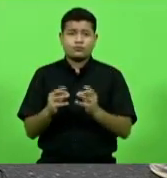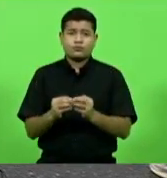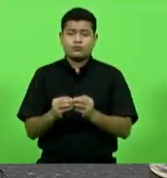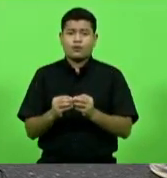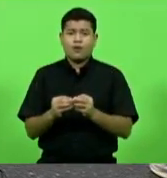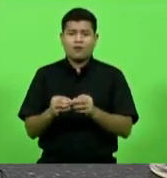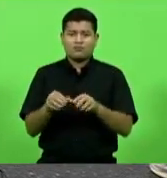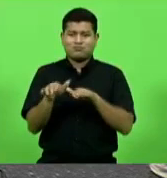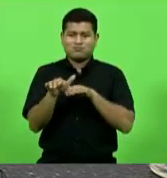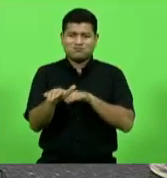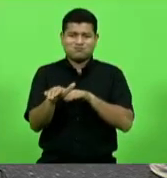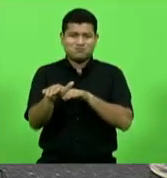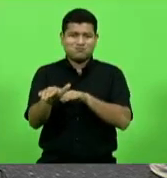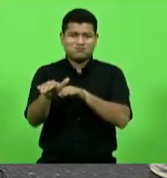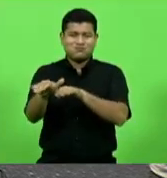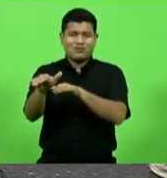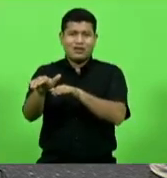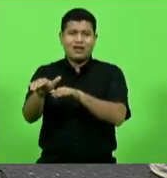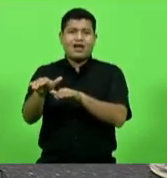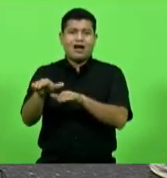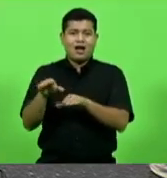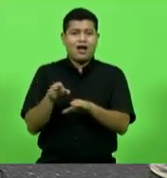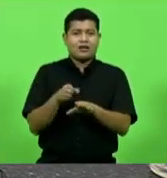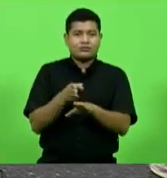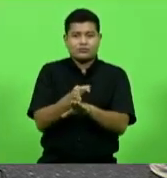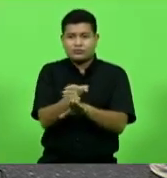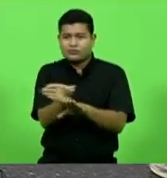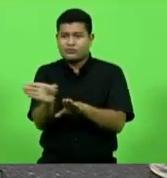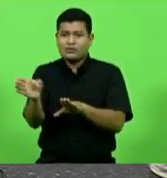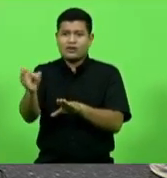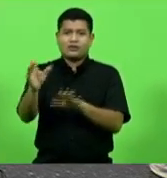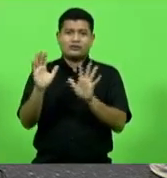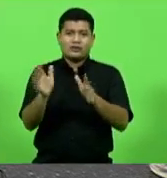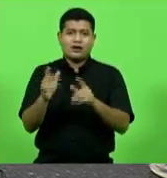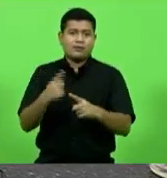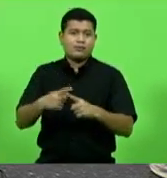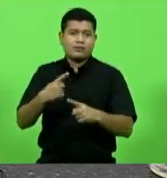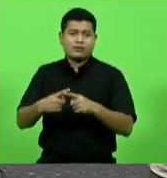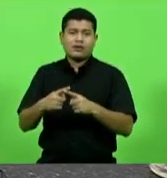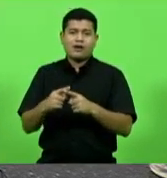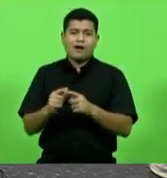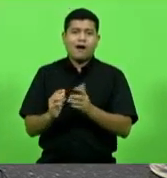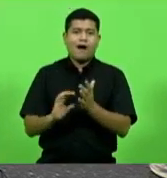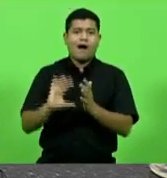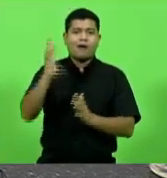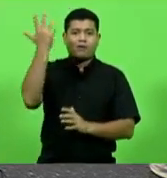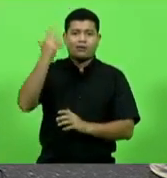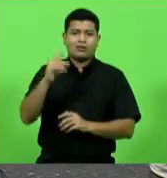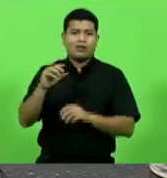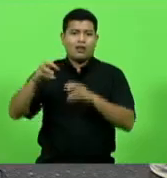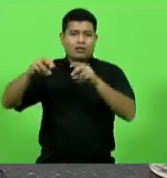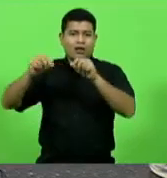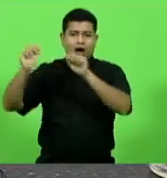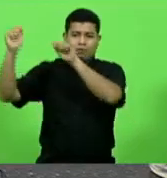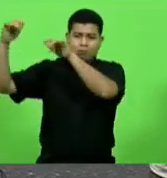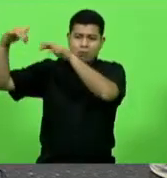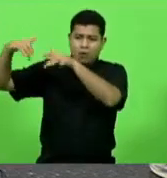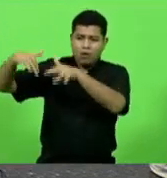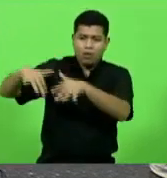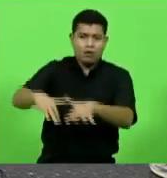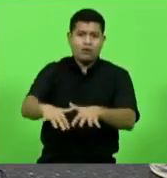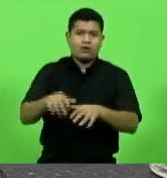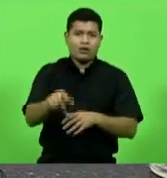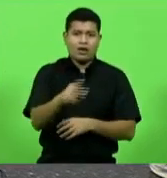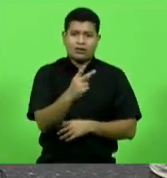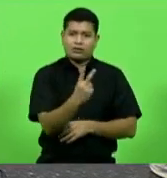trânsito o tráfego sendo deslocado já por conta dos dois deslizamentos que houveram na 280